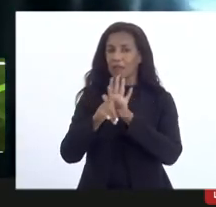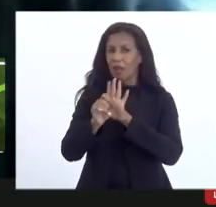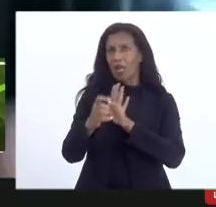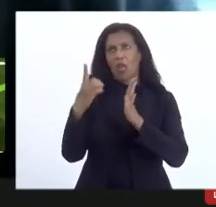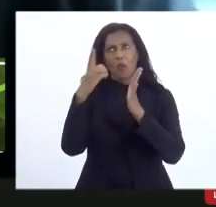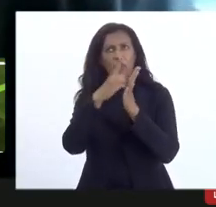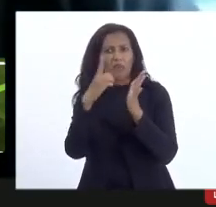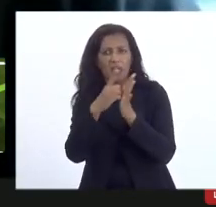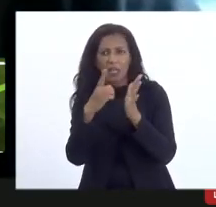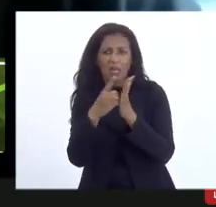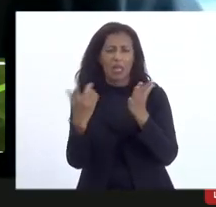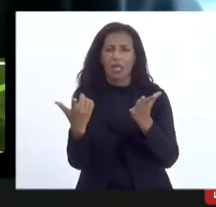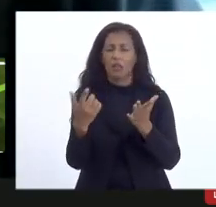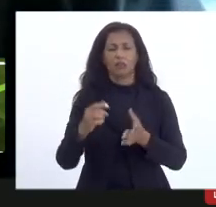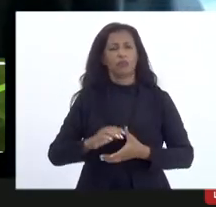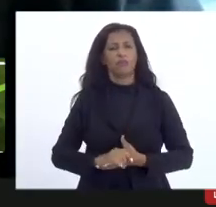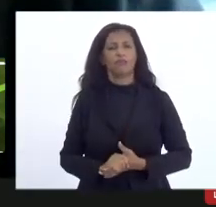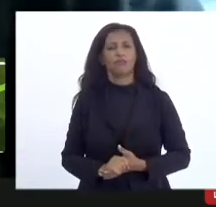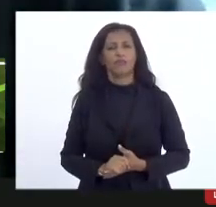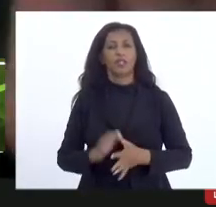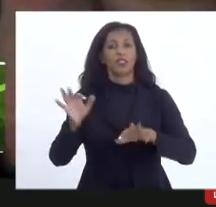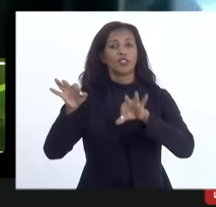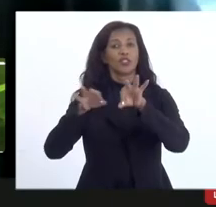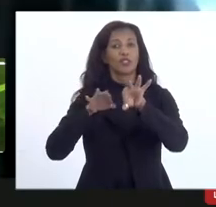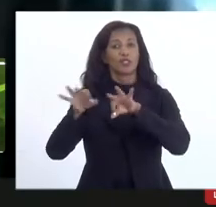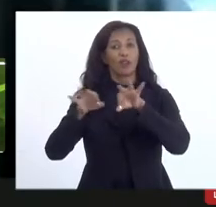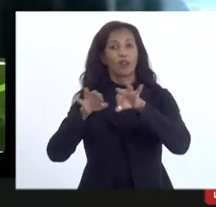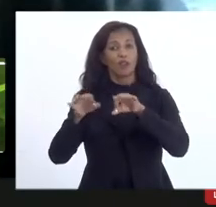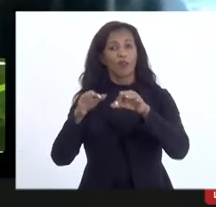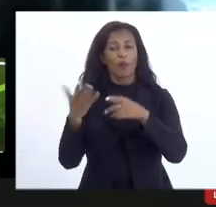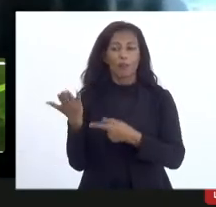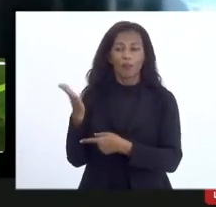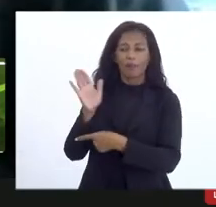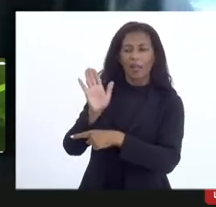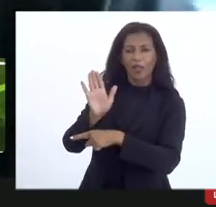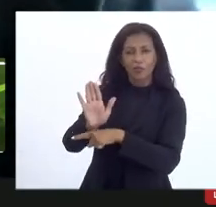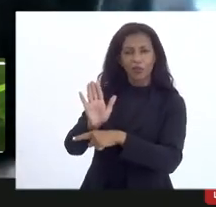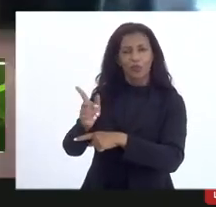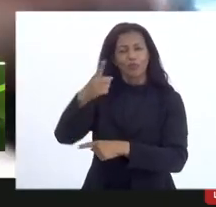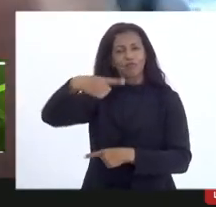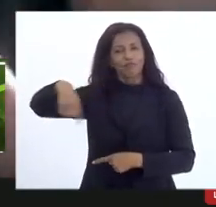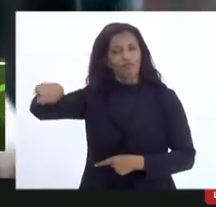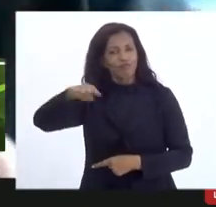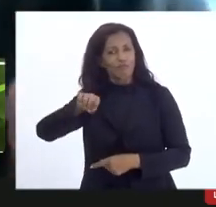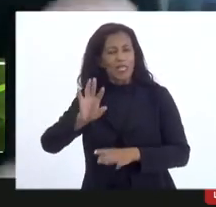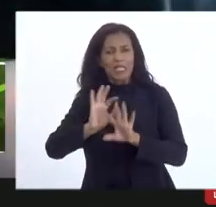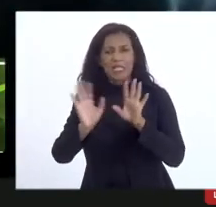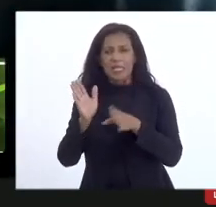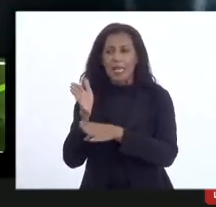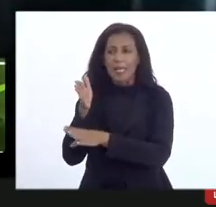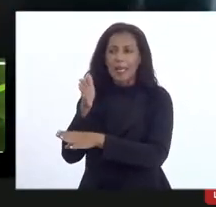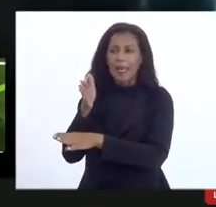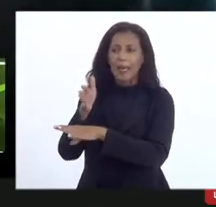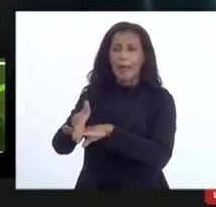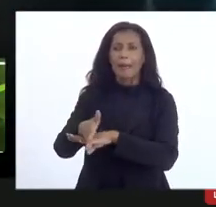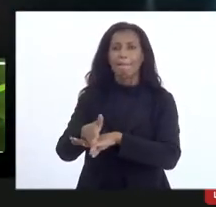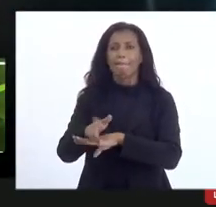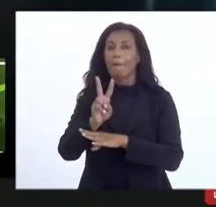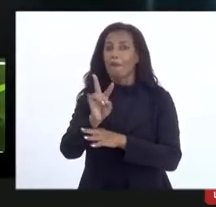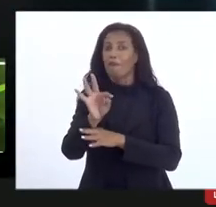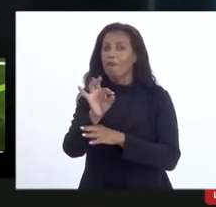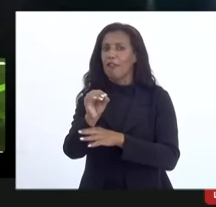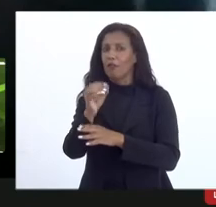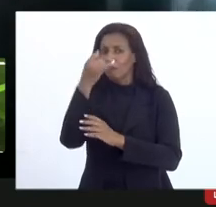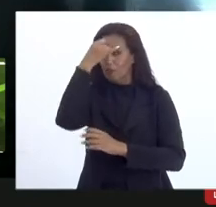decreto pode ser também uma lei de tal maneira que contemple vocês sem ferir nada não dando margem a veto